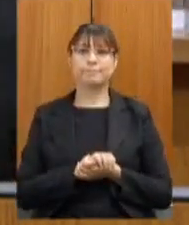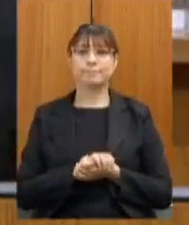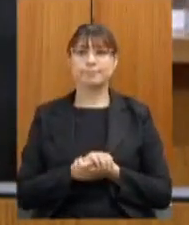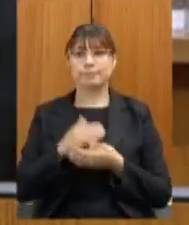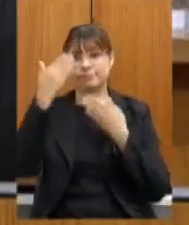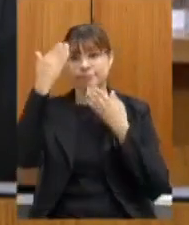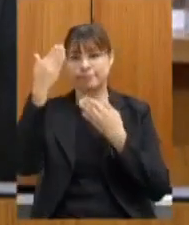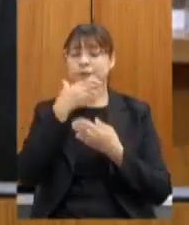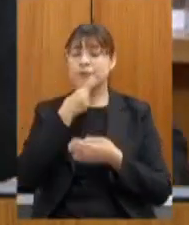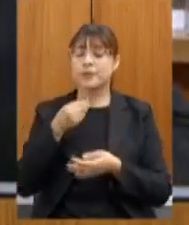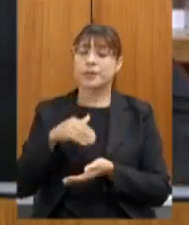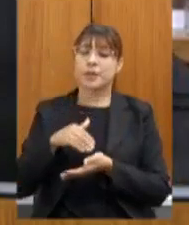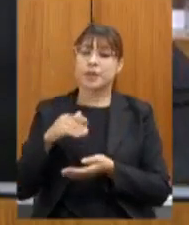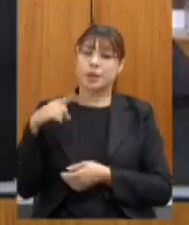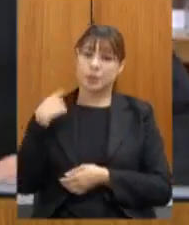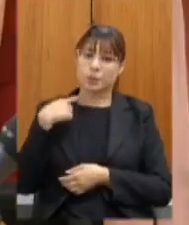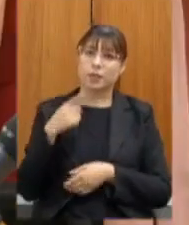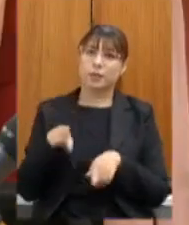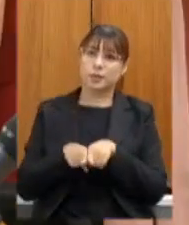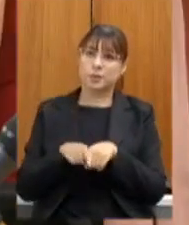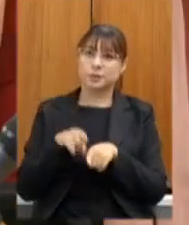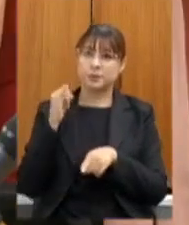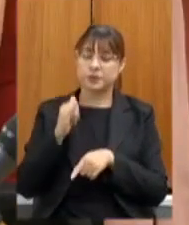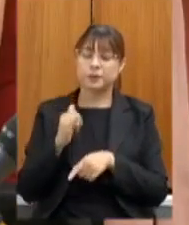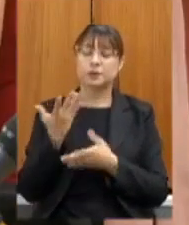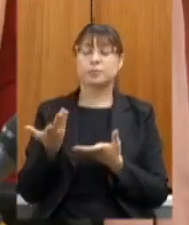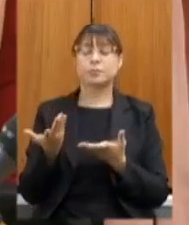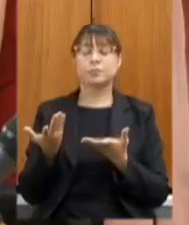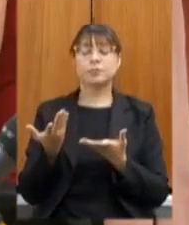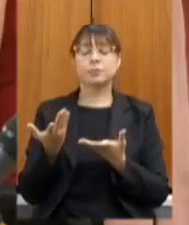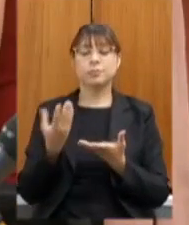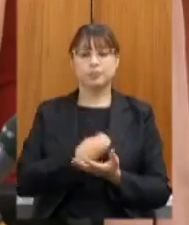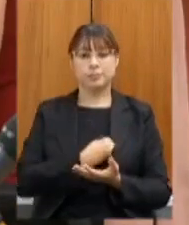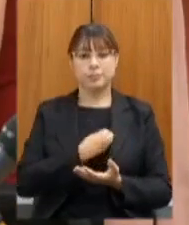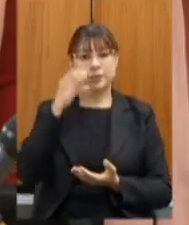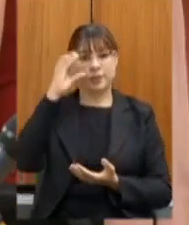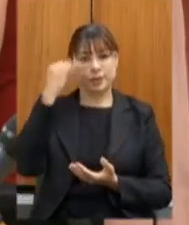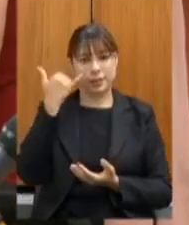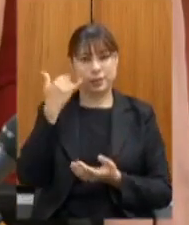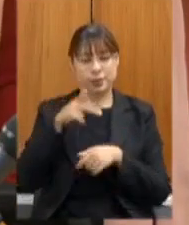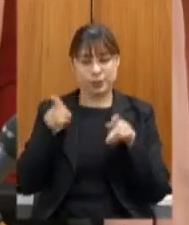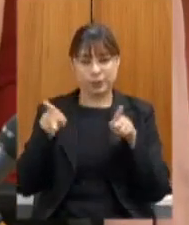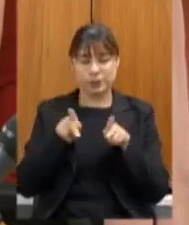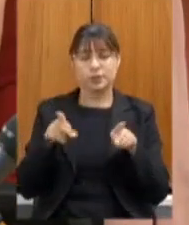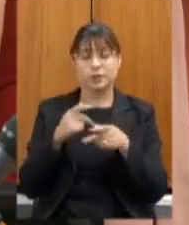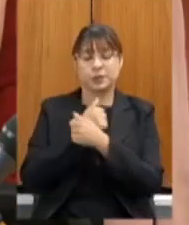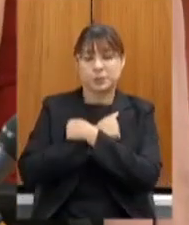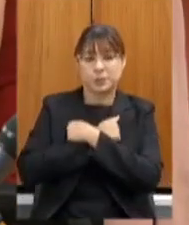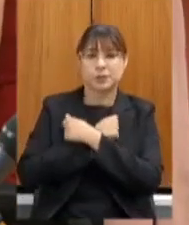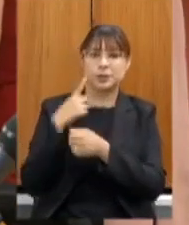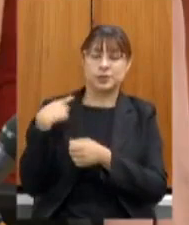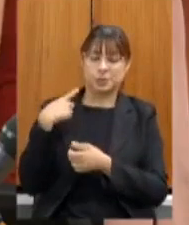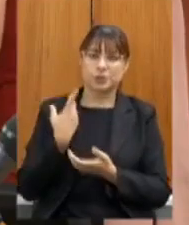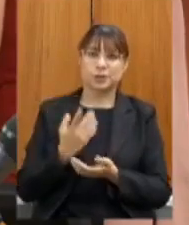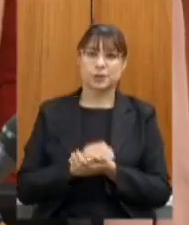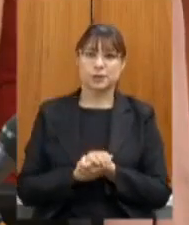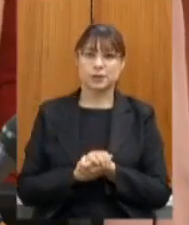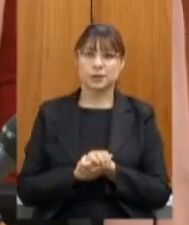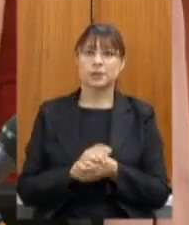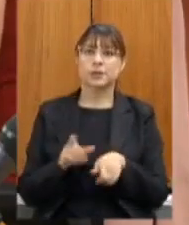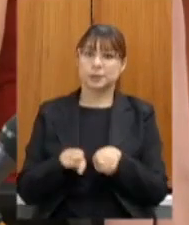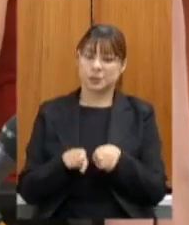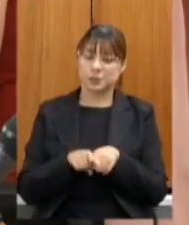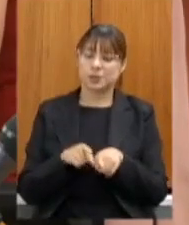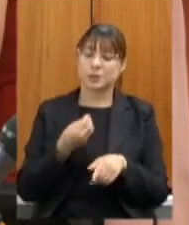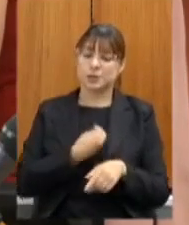deputado registro também a presença do professor Clayton a quem mando um forte abraço membro